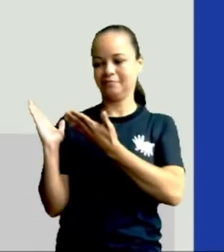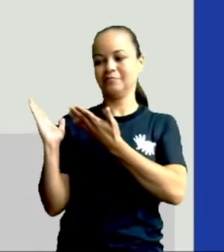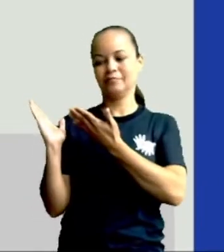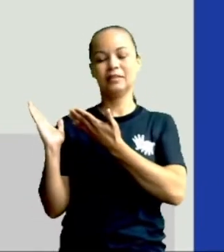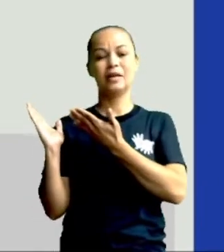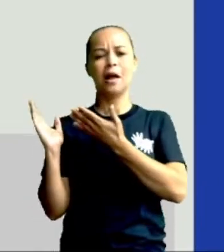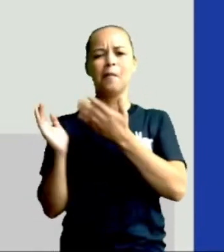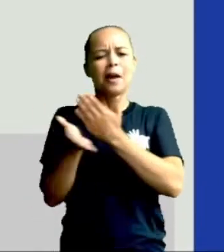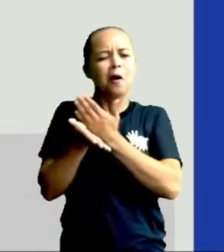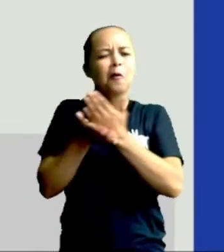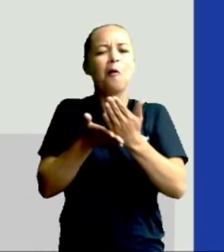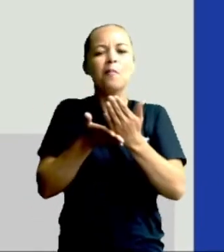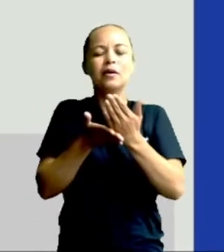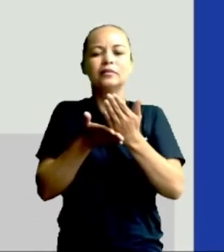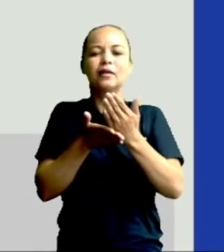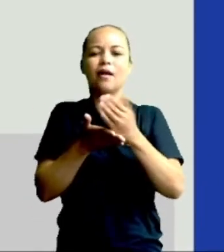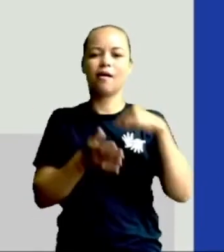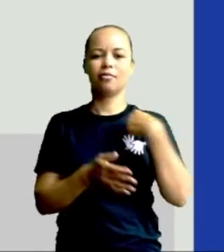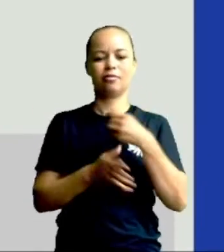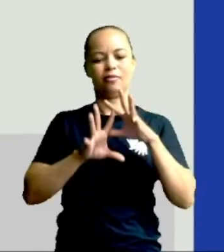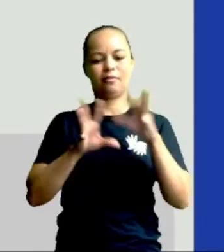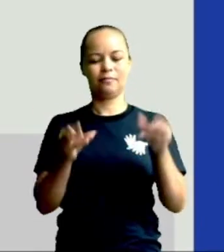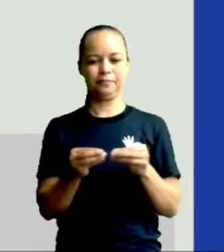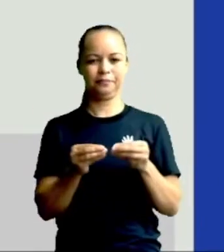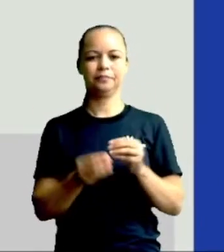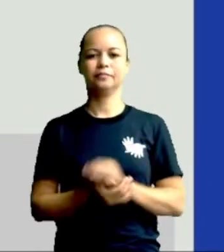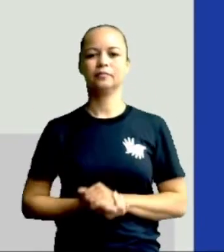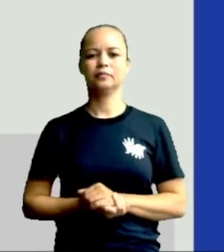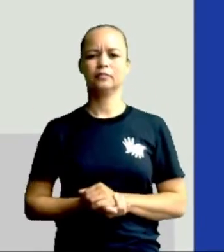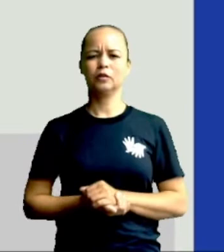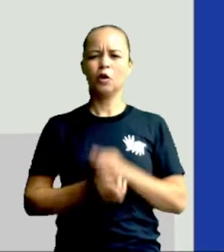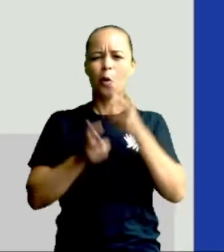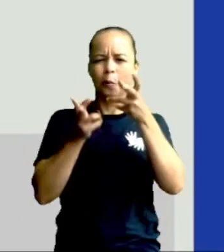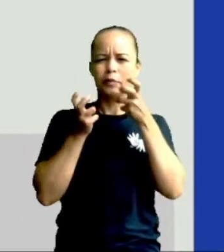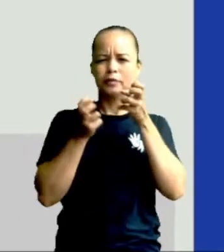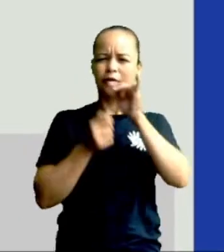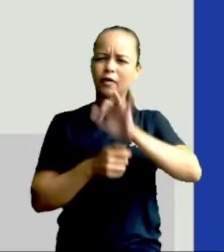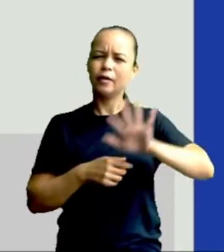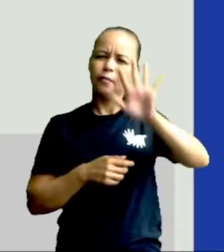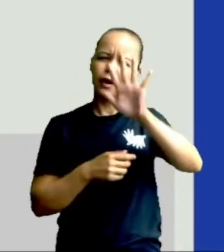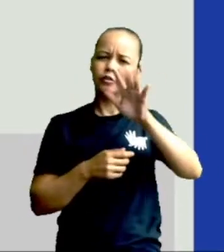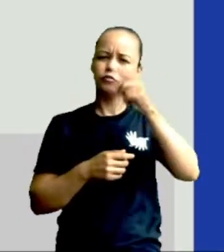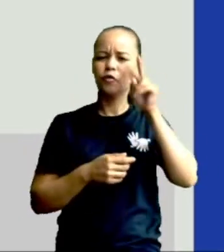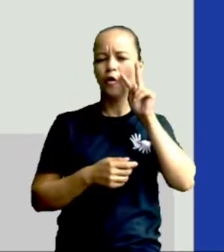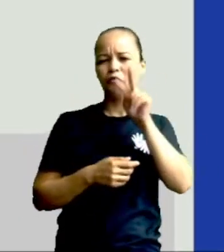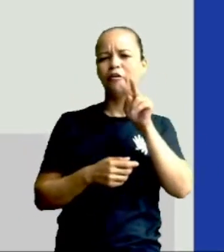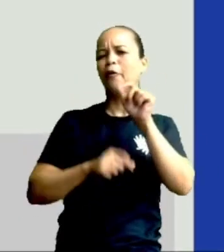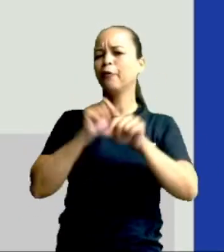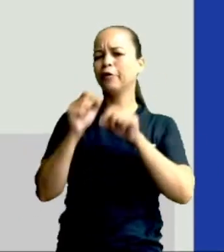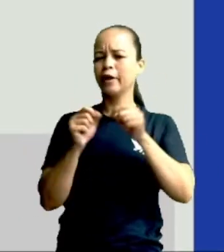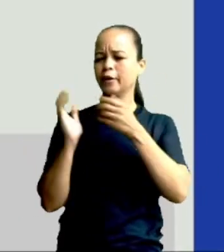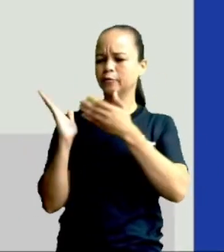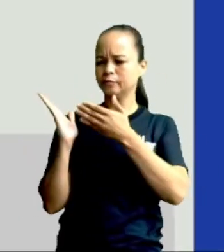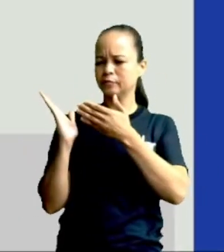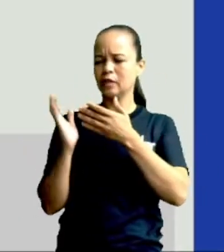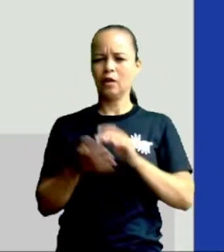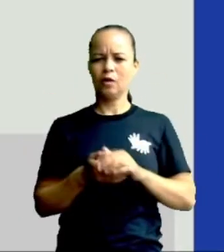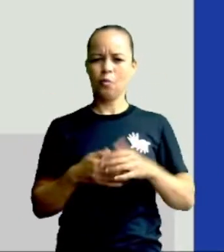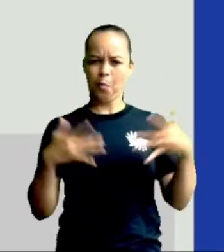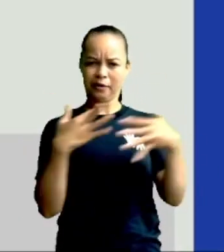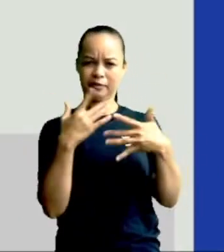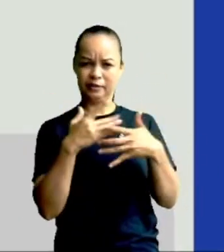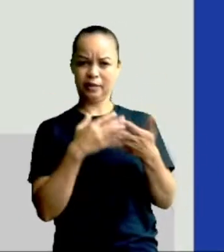para começar a nossa revisão. Olhando para essa imagem, o é que você vê? Uma cidade antiga?